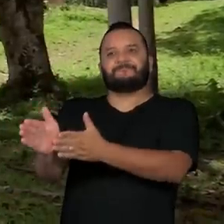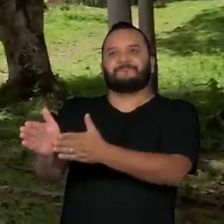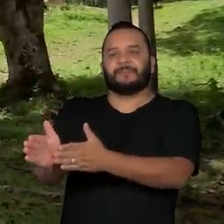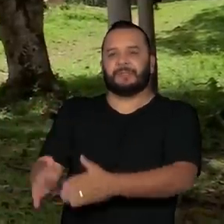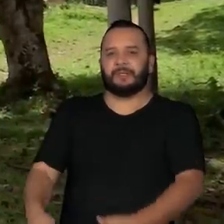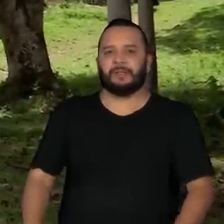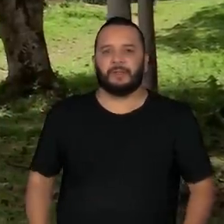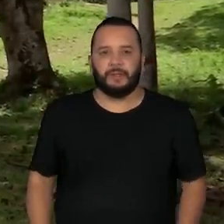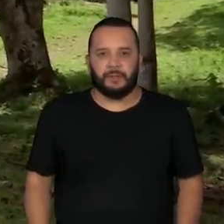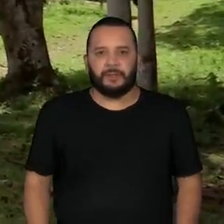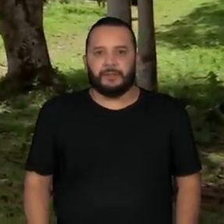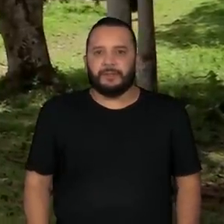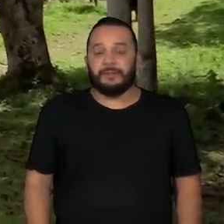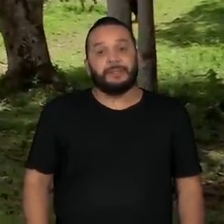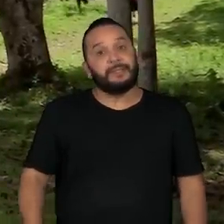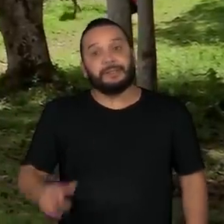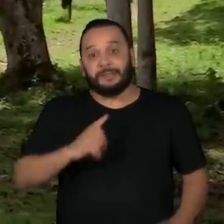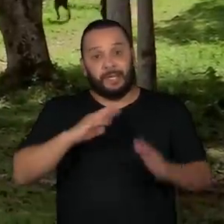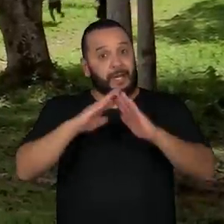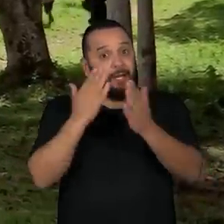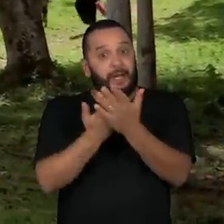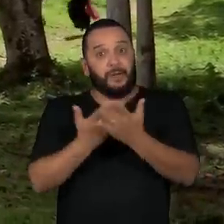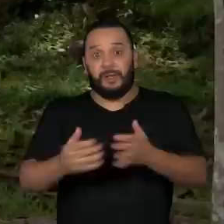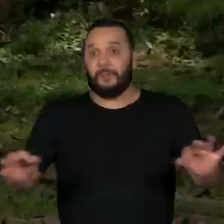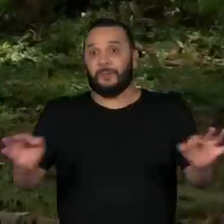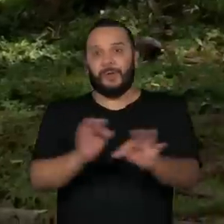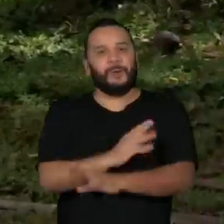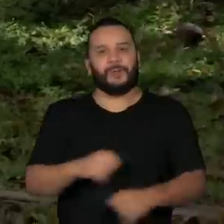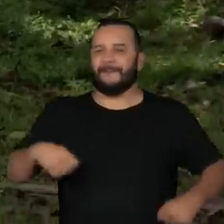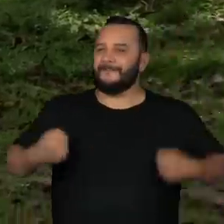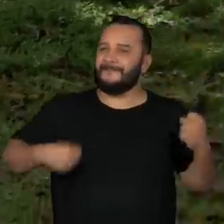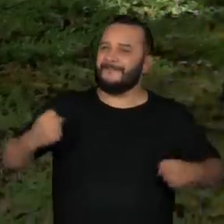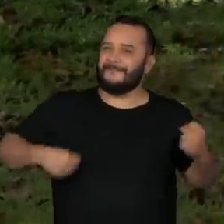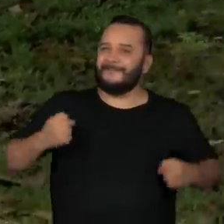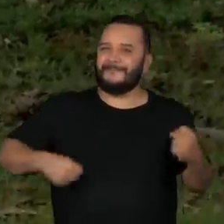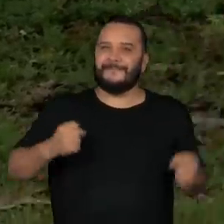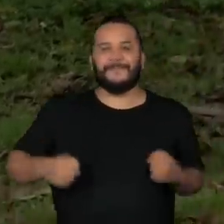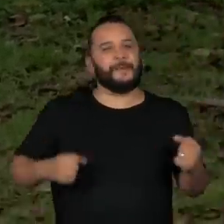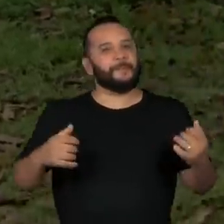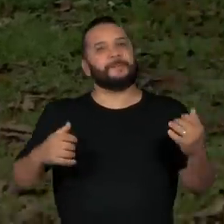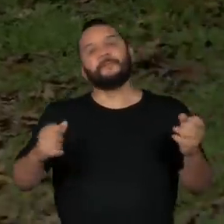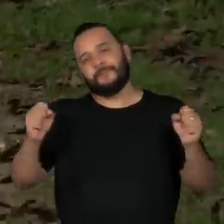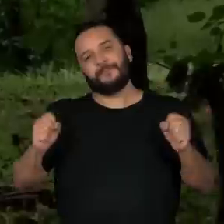Quando a aula acaba, é hora de correr para ser criança.